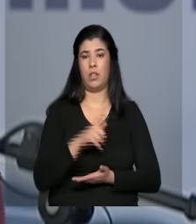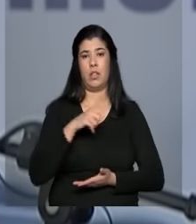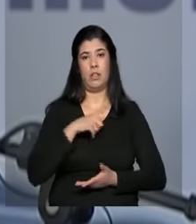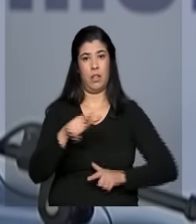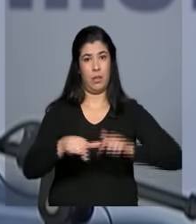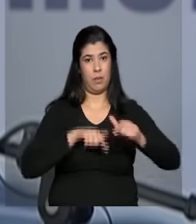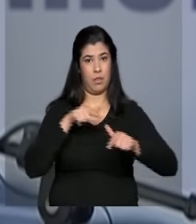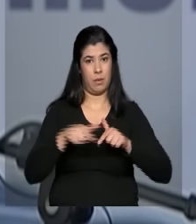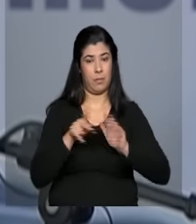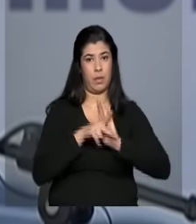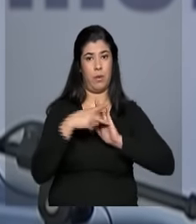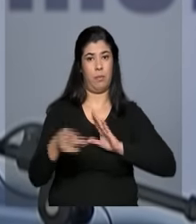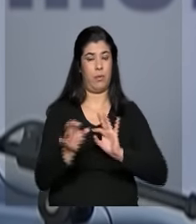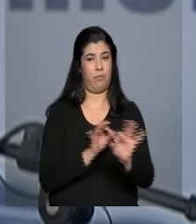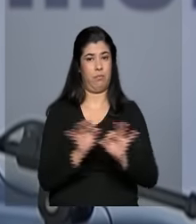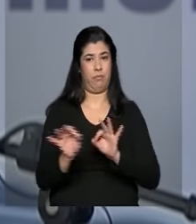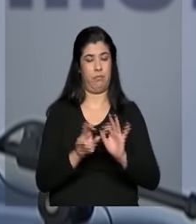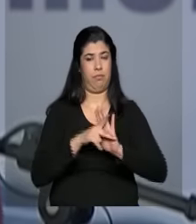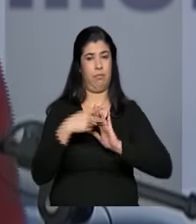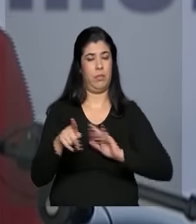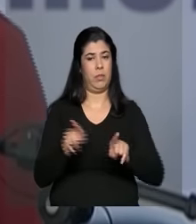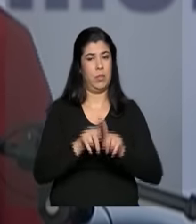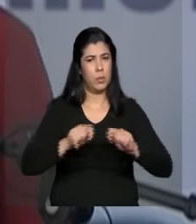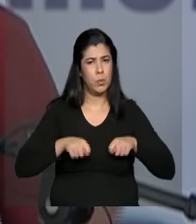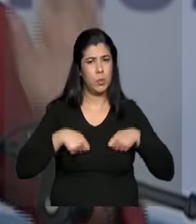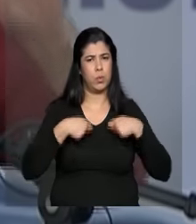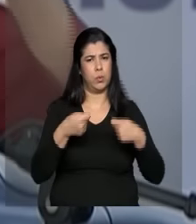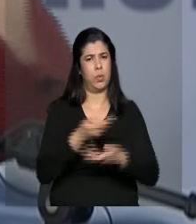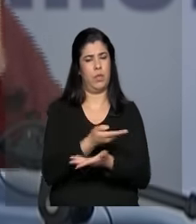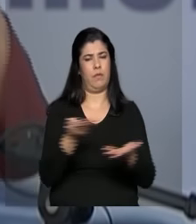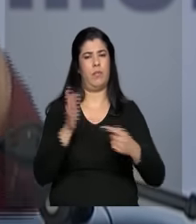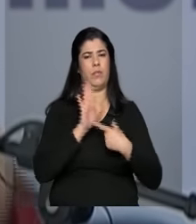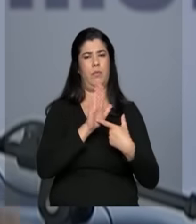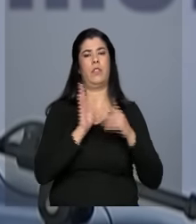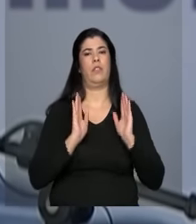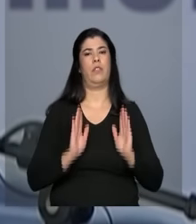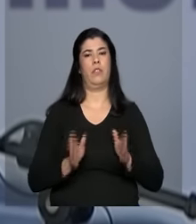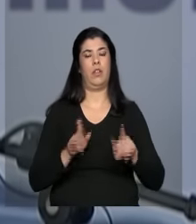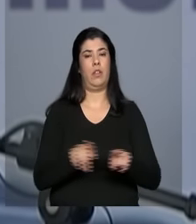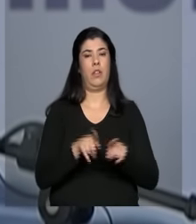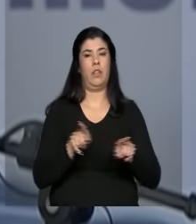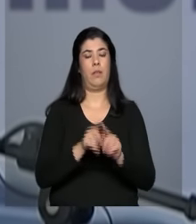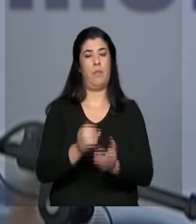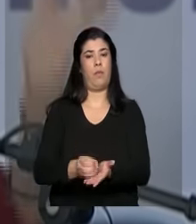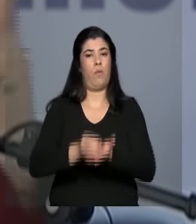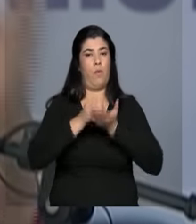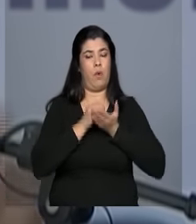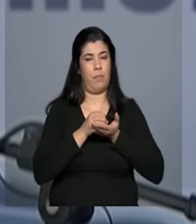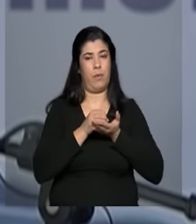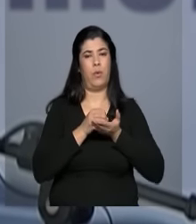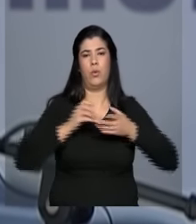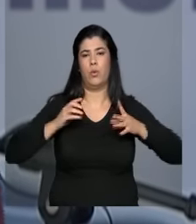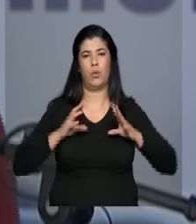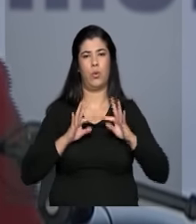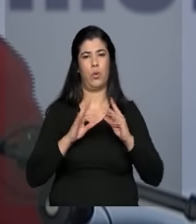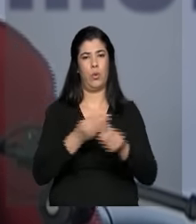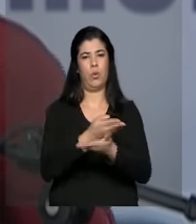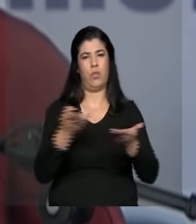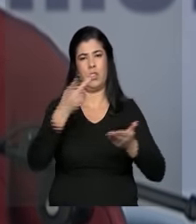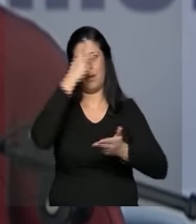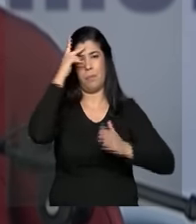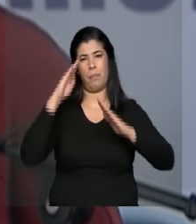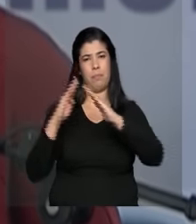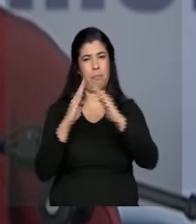trabalho que está sendo feito aqui, com o esforço de vocês, com o apoio de todos os